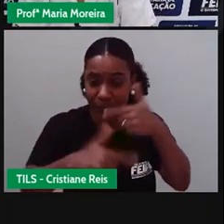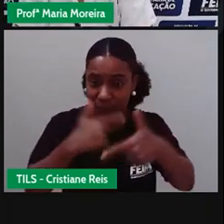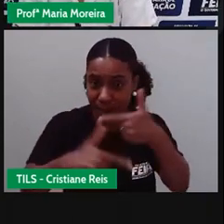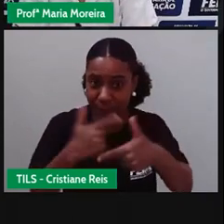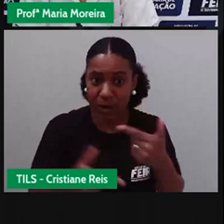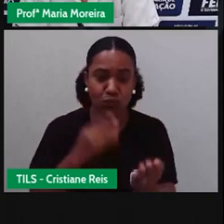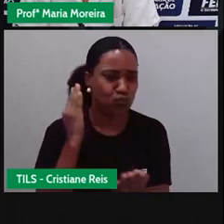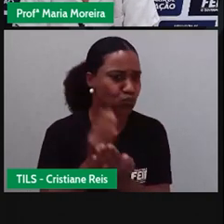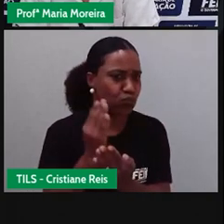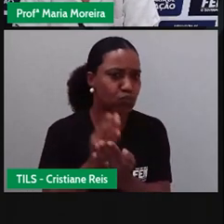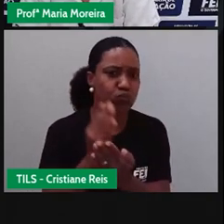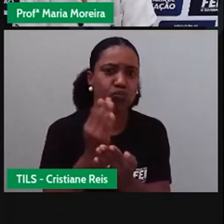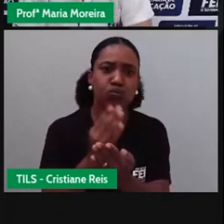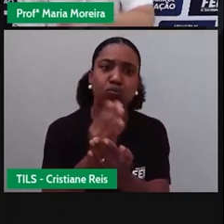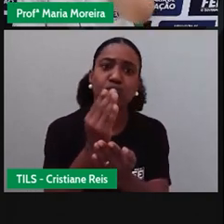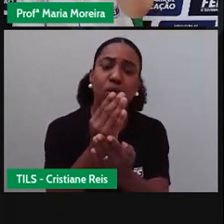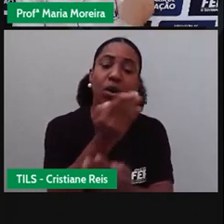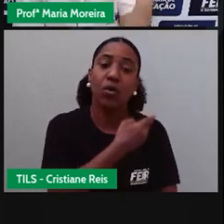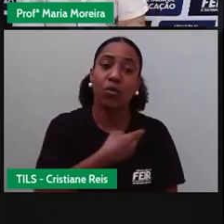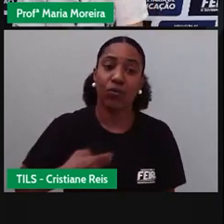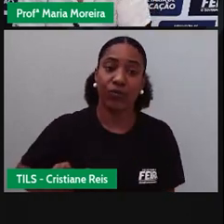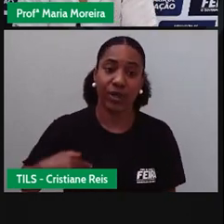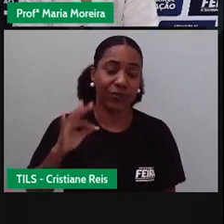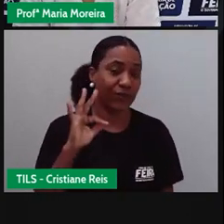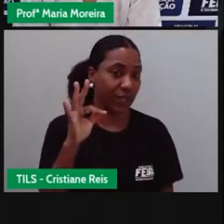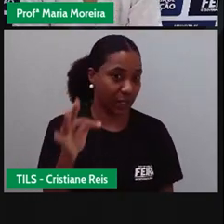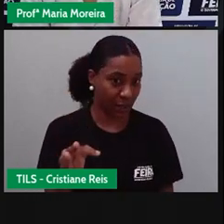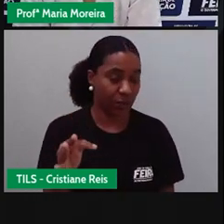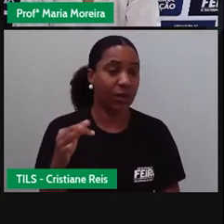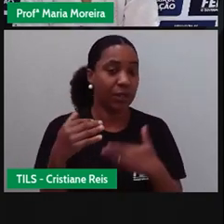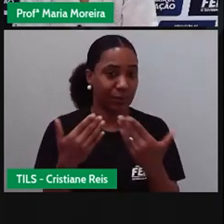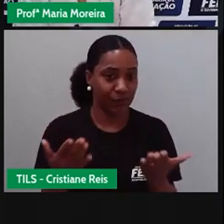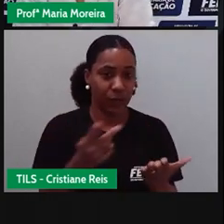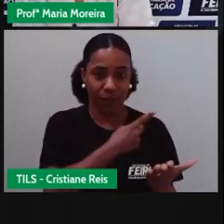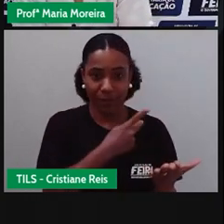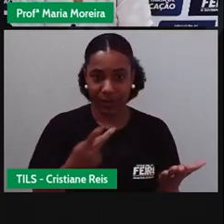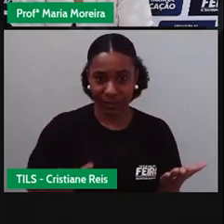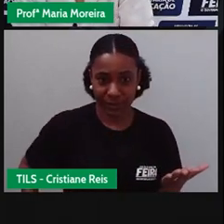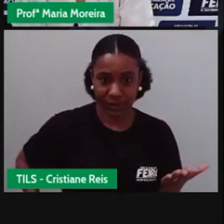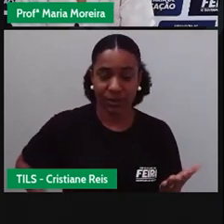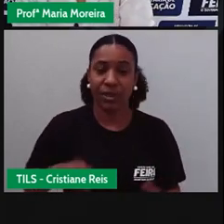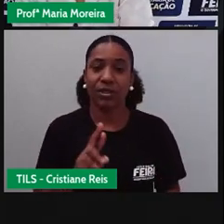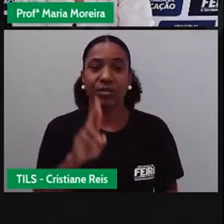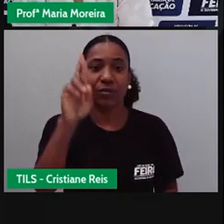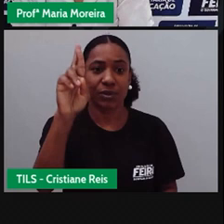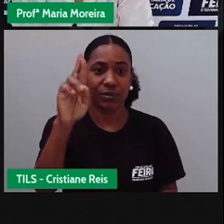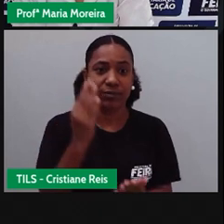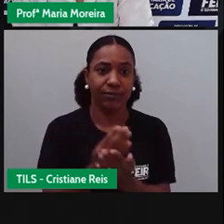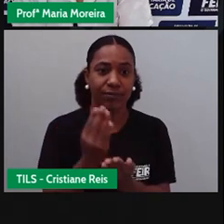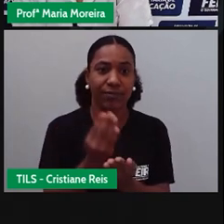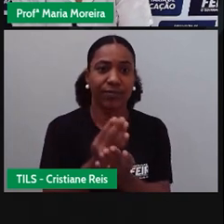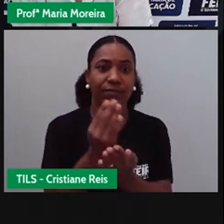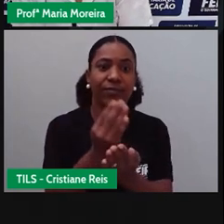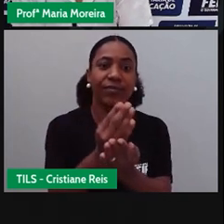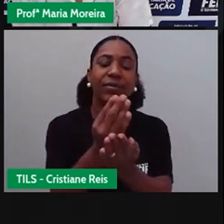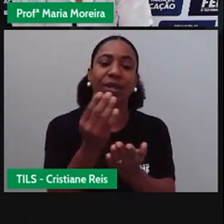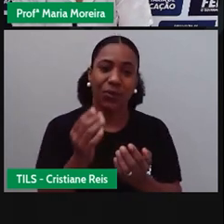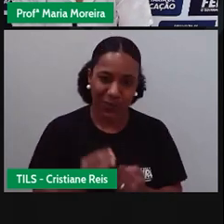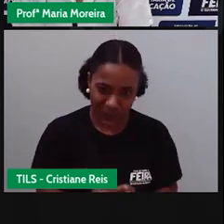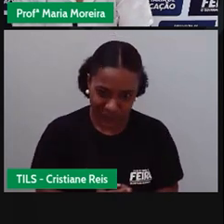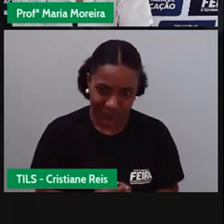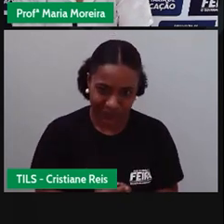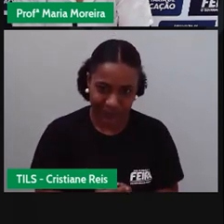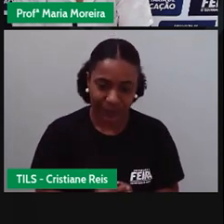governo federal, ou seja, né, o nosso presidente aí, que é responsável por gerir isso aí, em